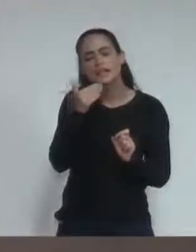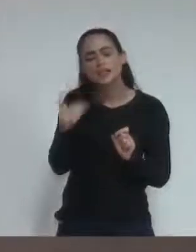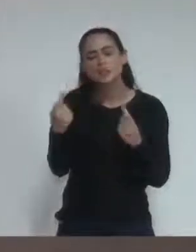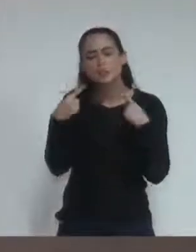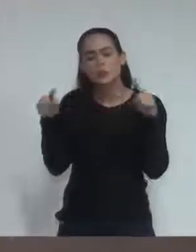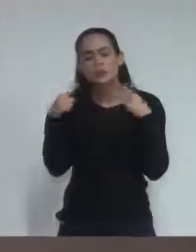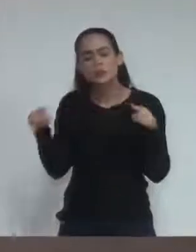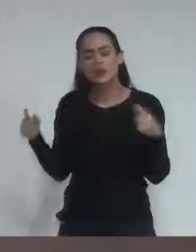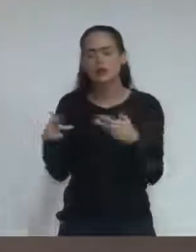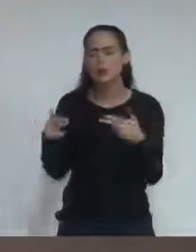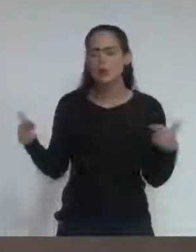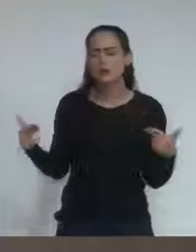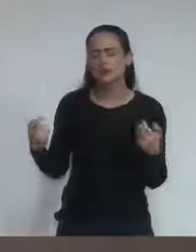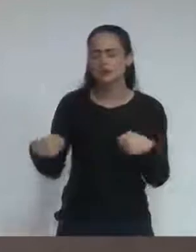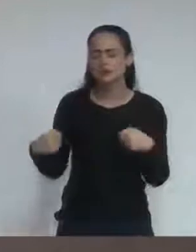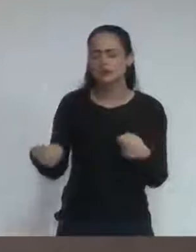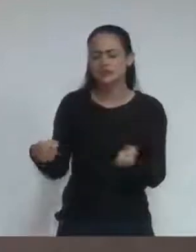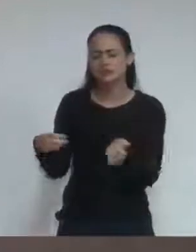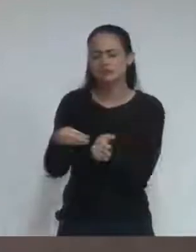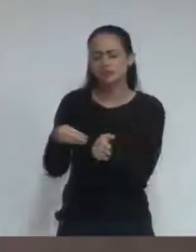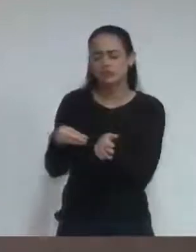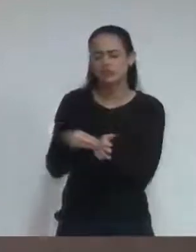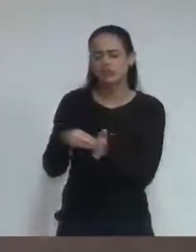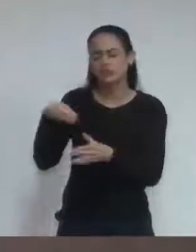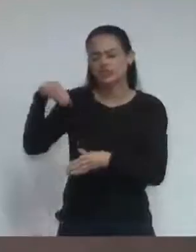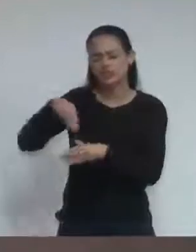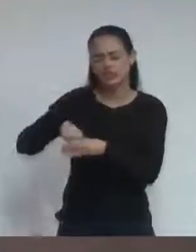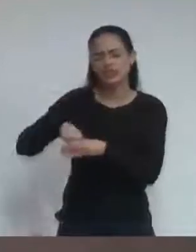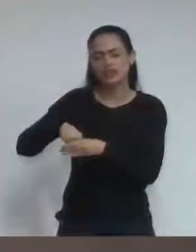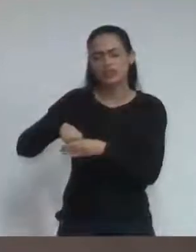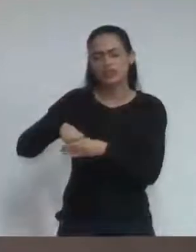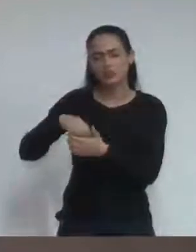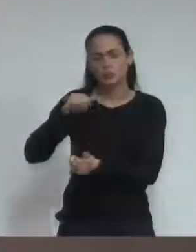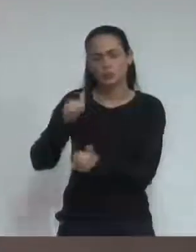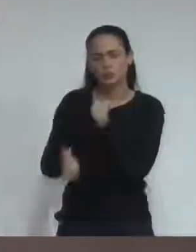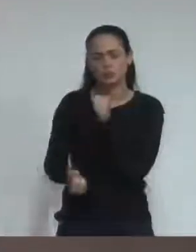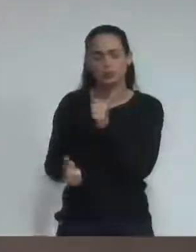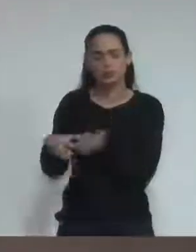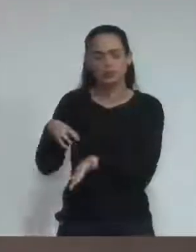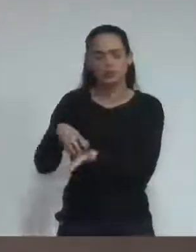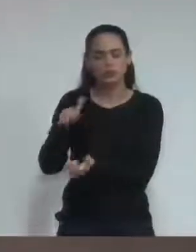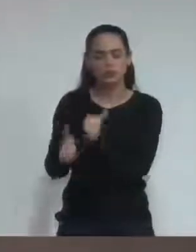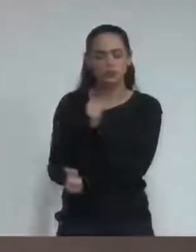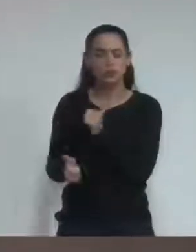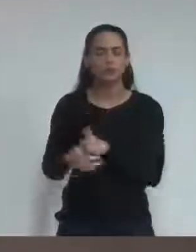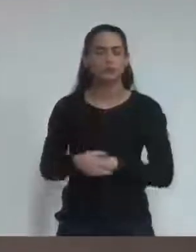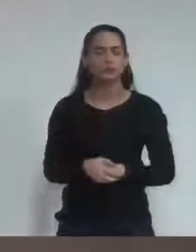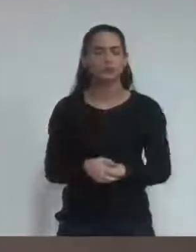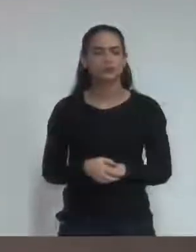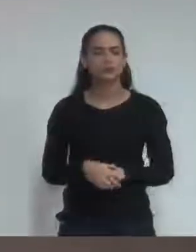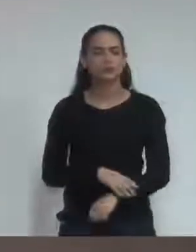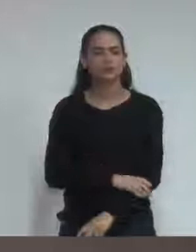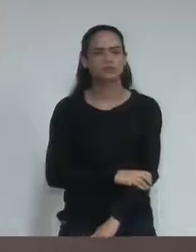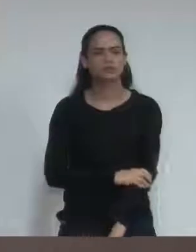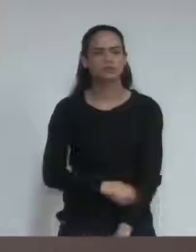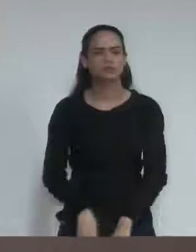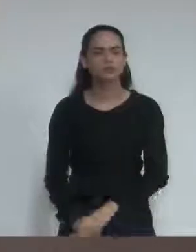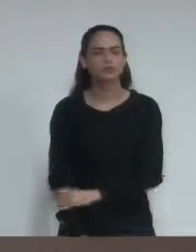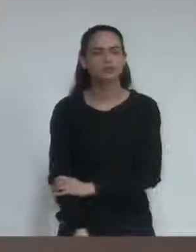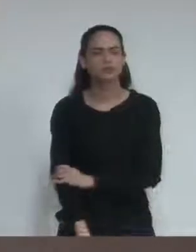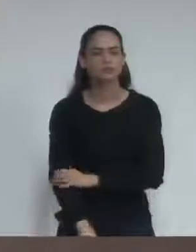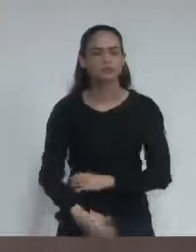atendidas, que não se interrompa amanhã todo o trabalho que é feito, na possibilidade do Executivo Municipal